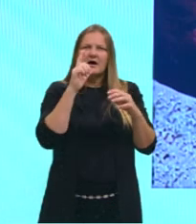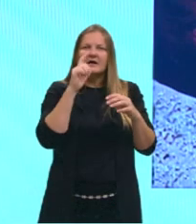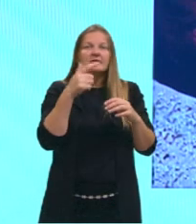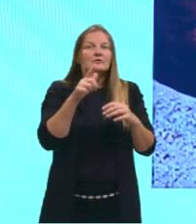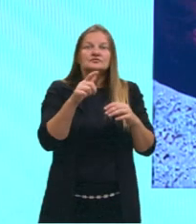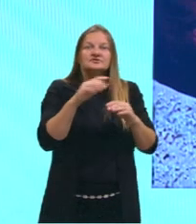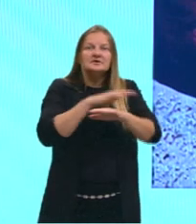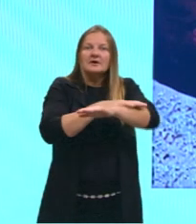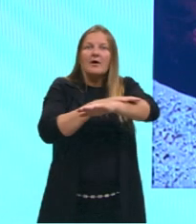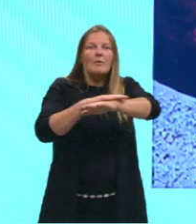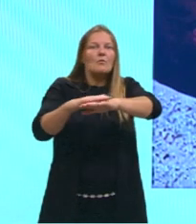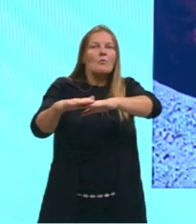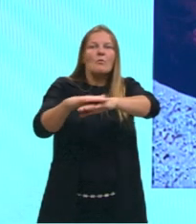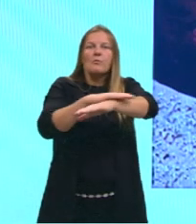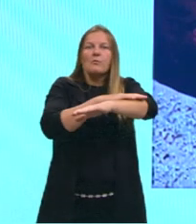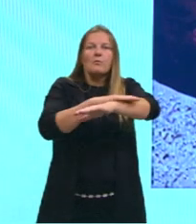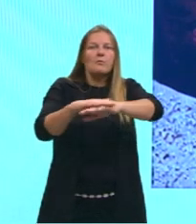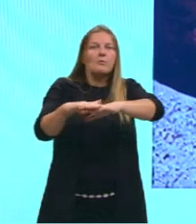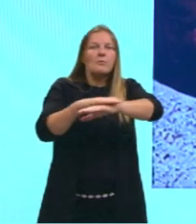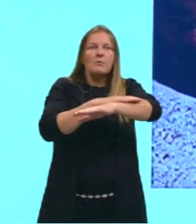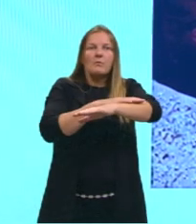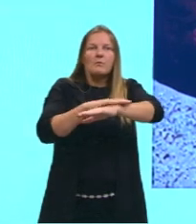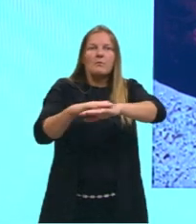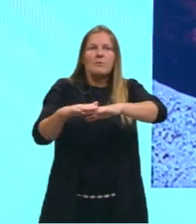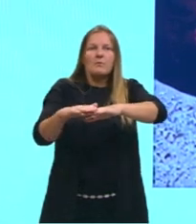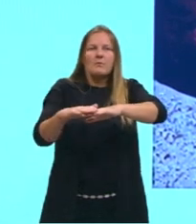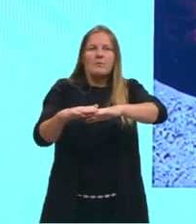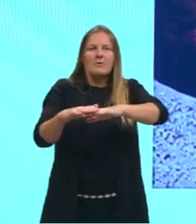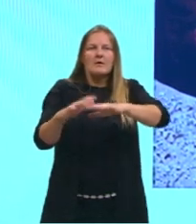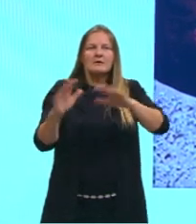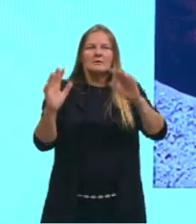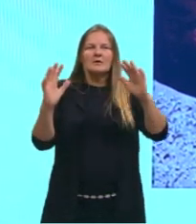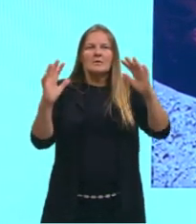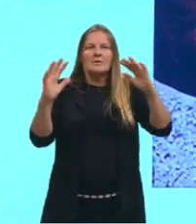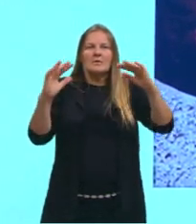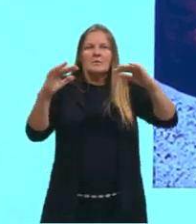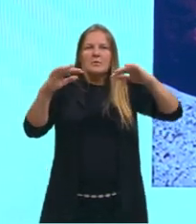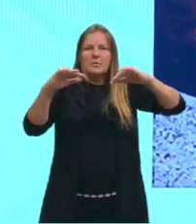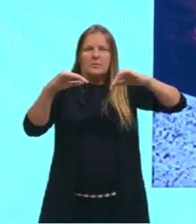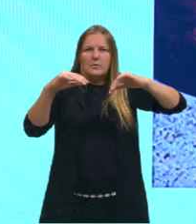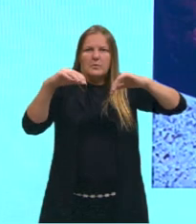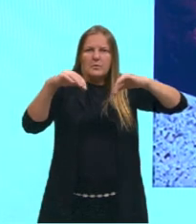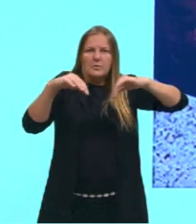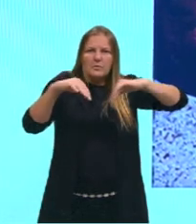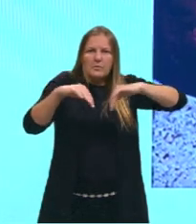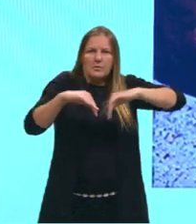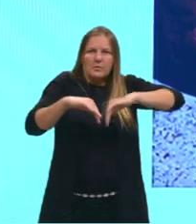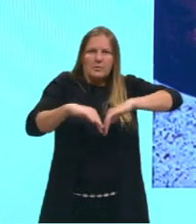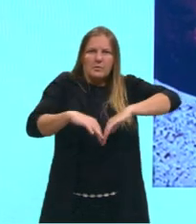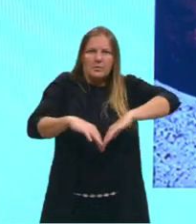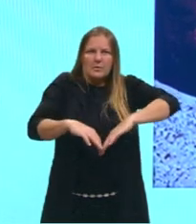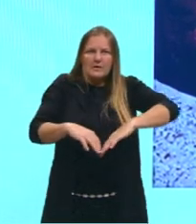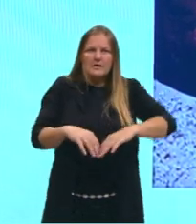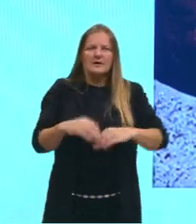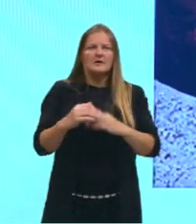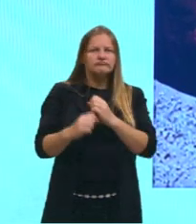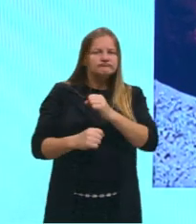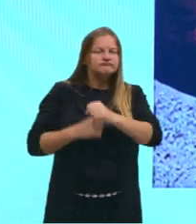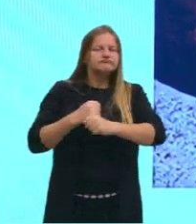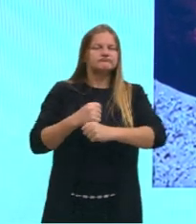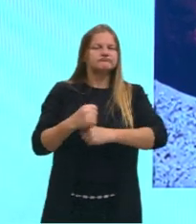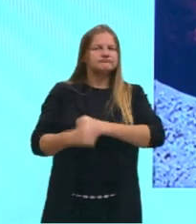tinha esse processo de desgaste, certo? Era normal, era um barranco aí normal, só que com o tempo ele foi